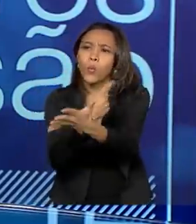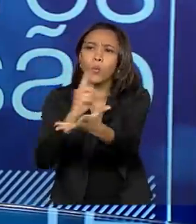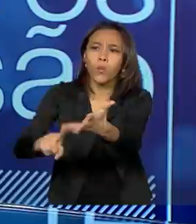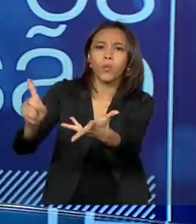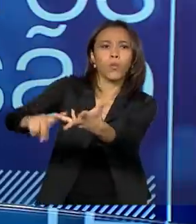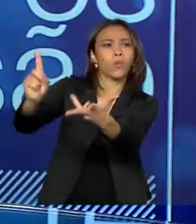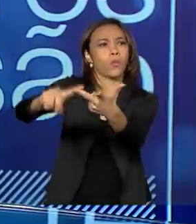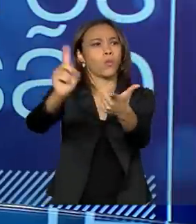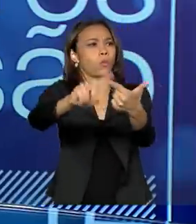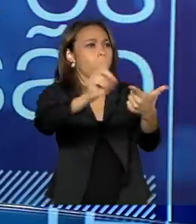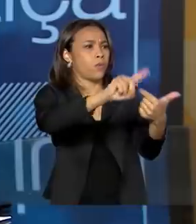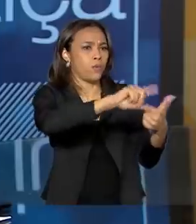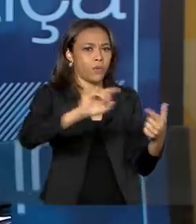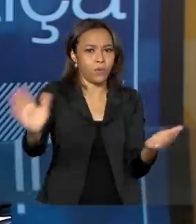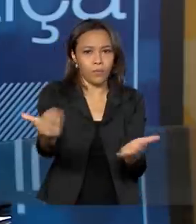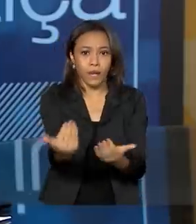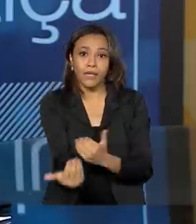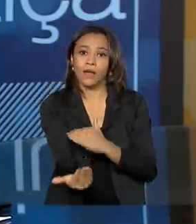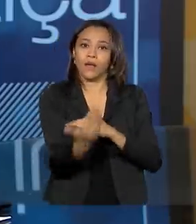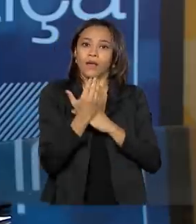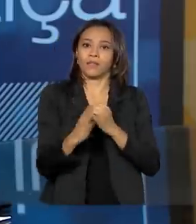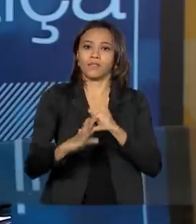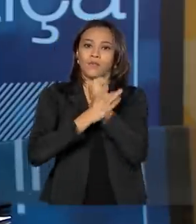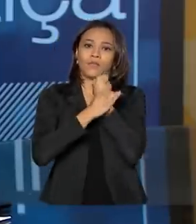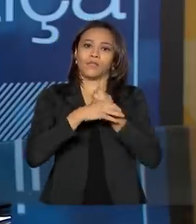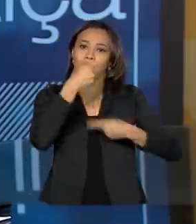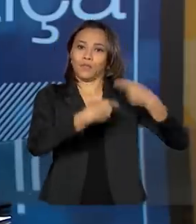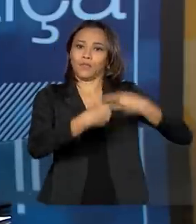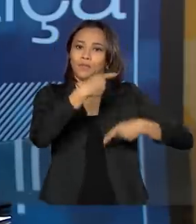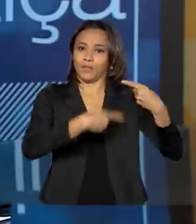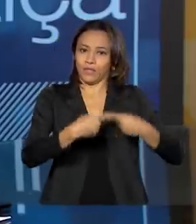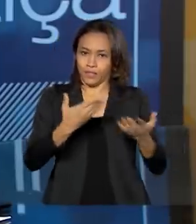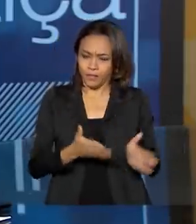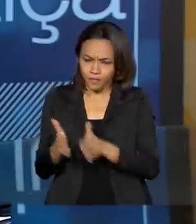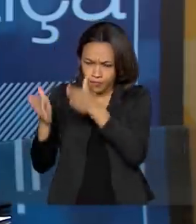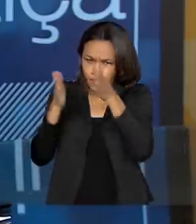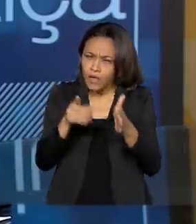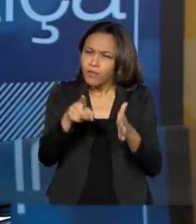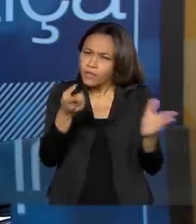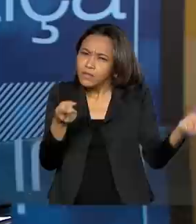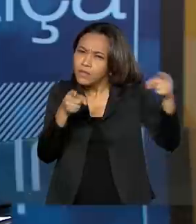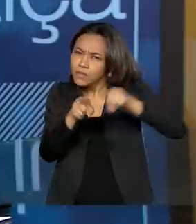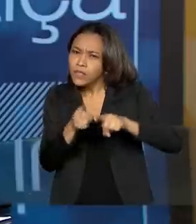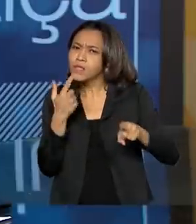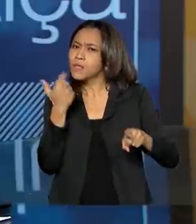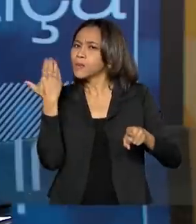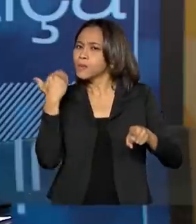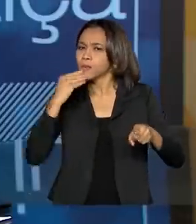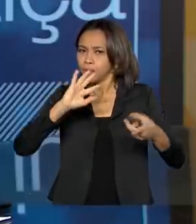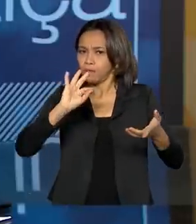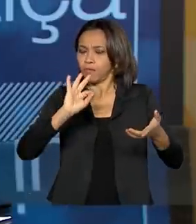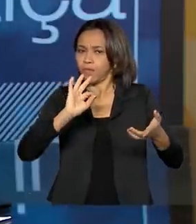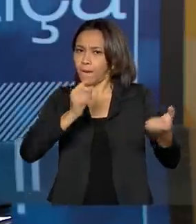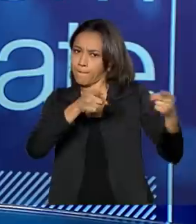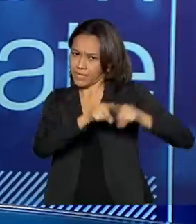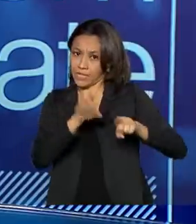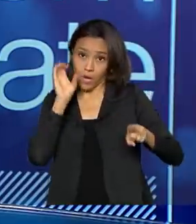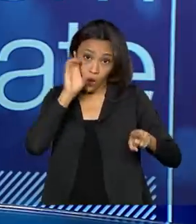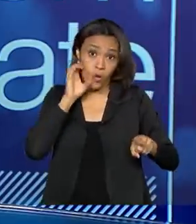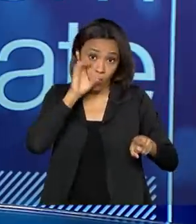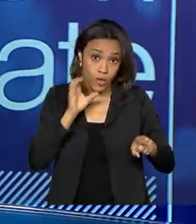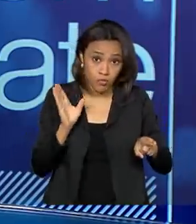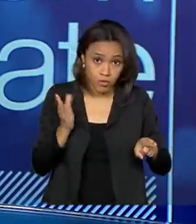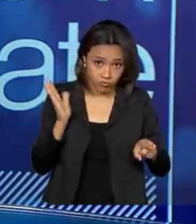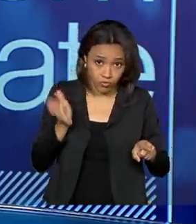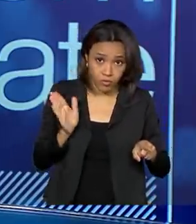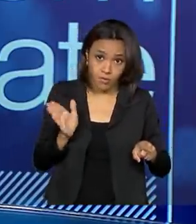políticas públicas. E com a Colômbia, vocês firmaram também uma parceria recente? Sim. Com a Colômbia,